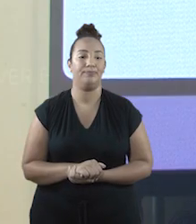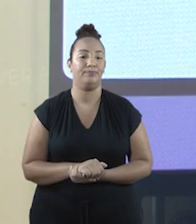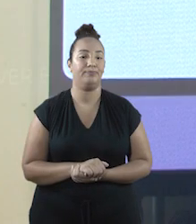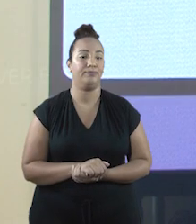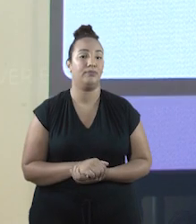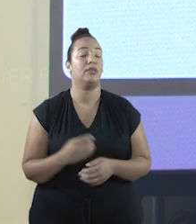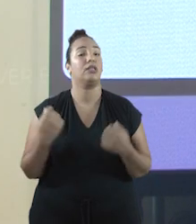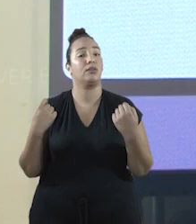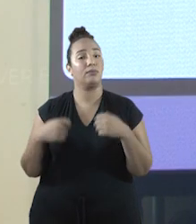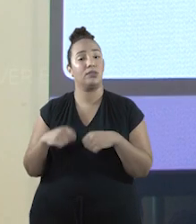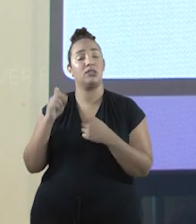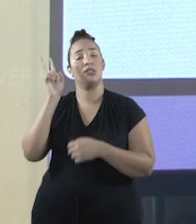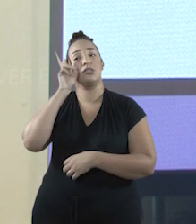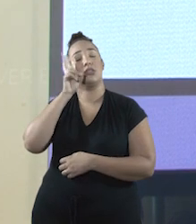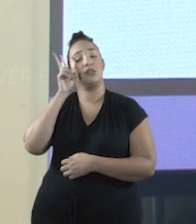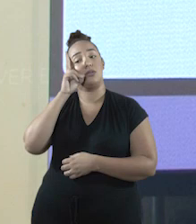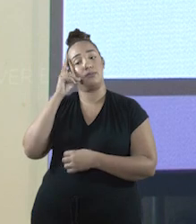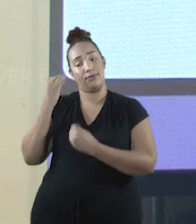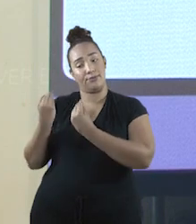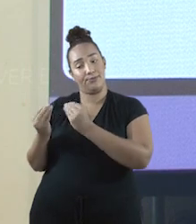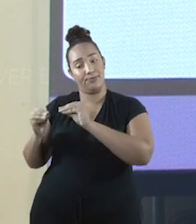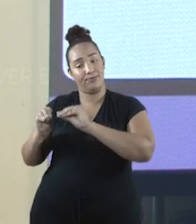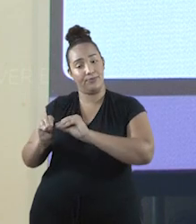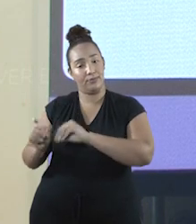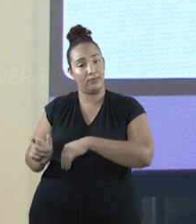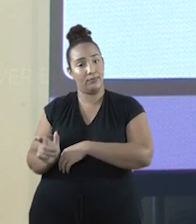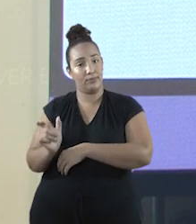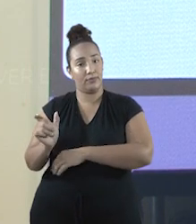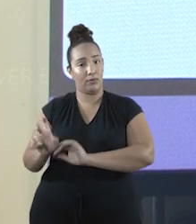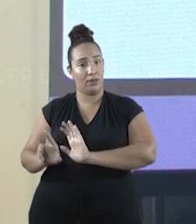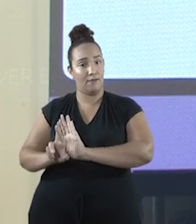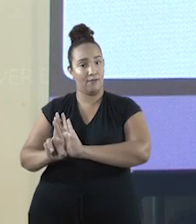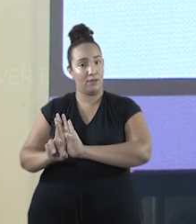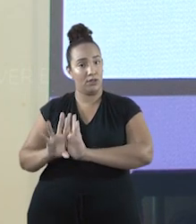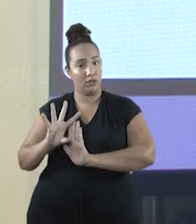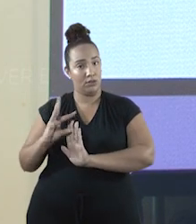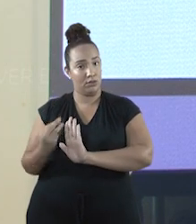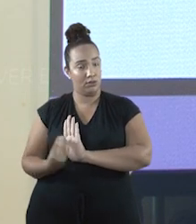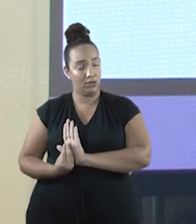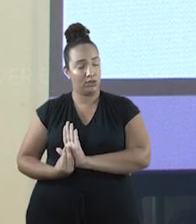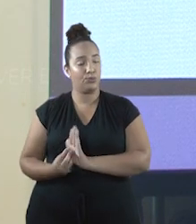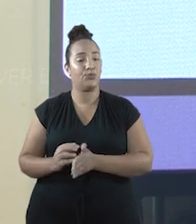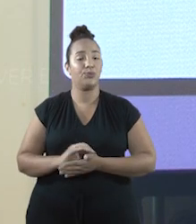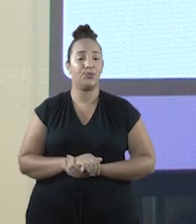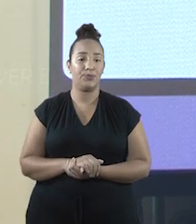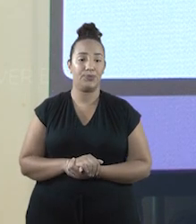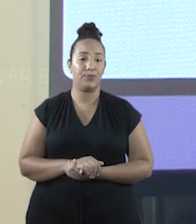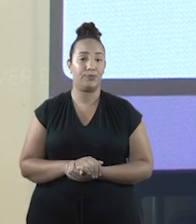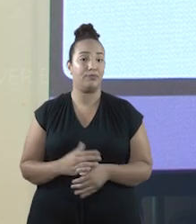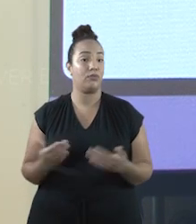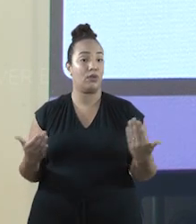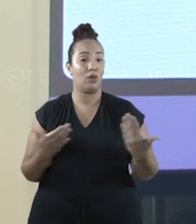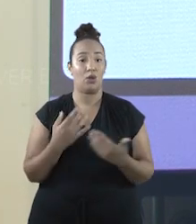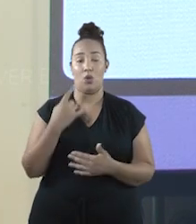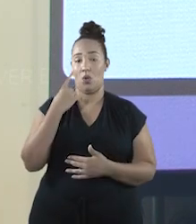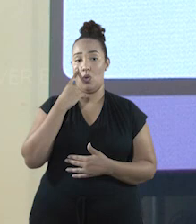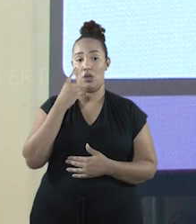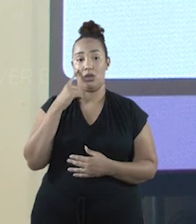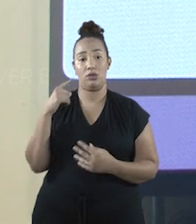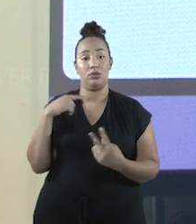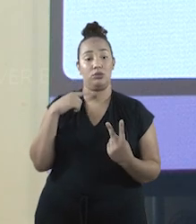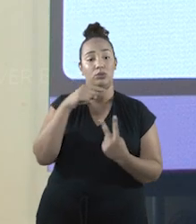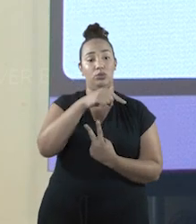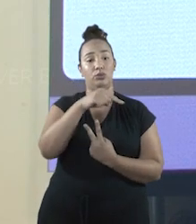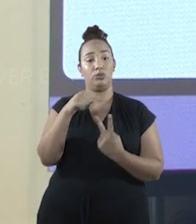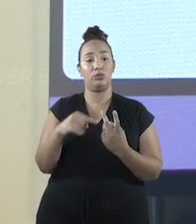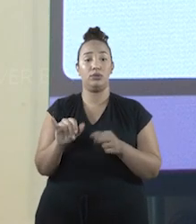Jamais podemos esquecer a unidade aqui. Beleza, pessoal? E, vejam só, temos duas